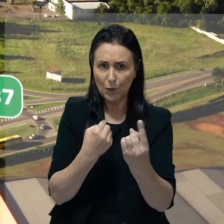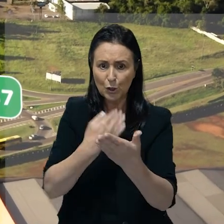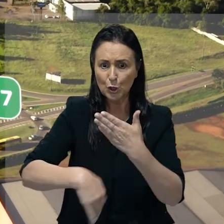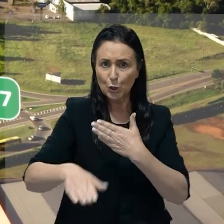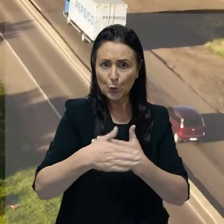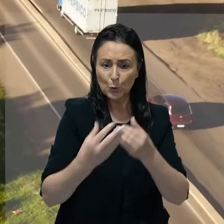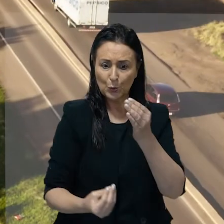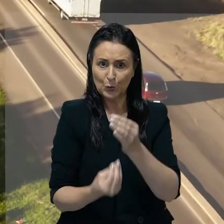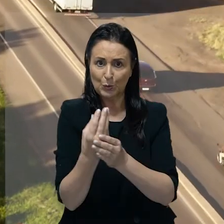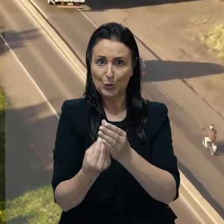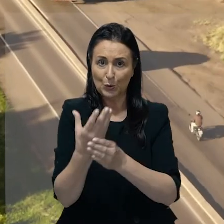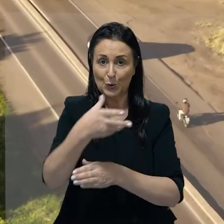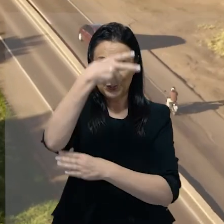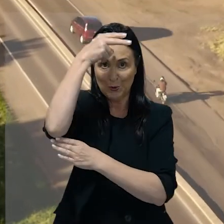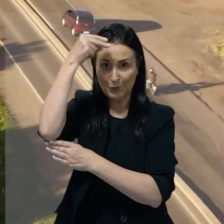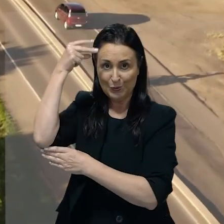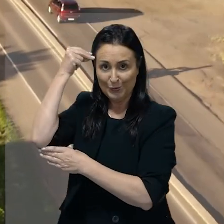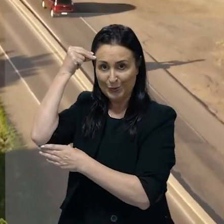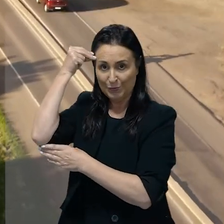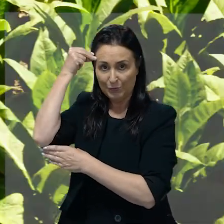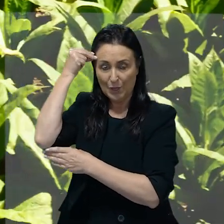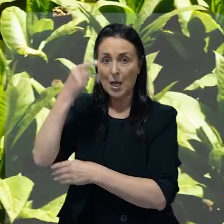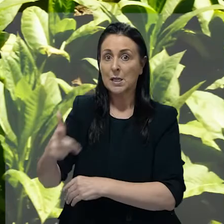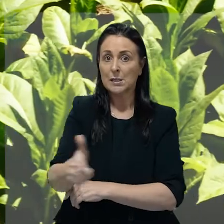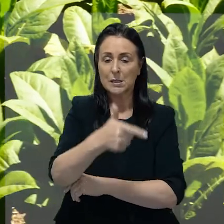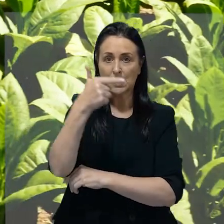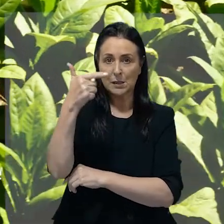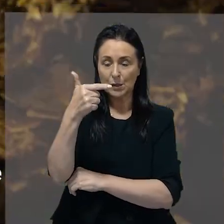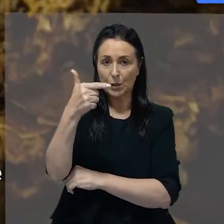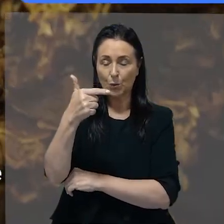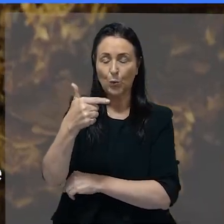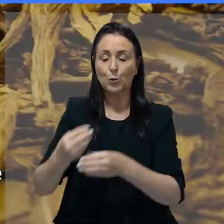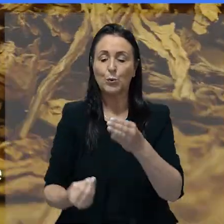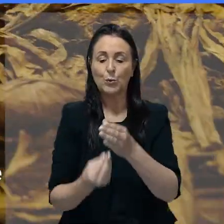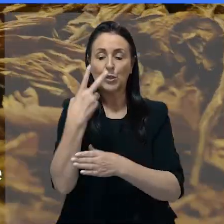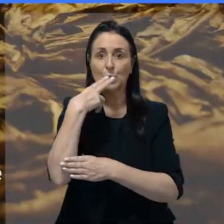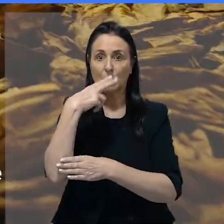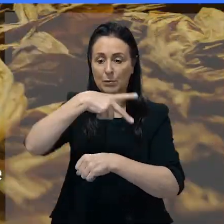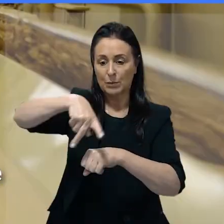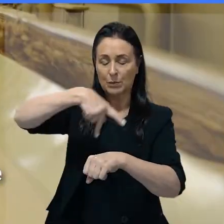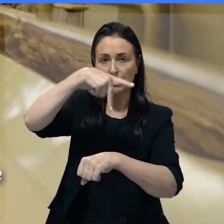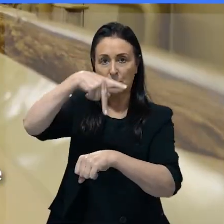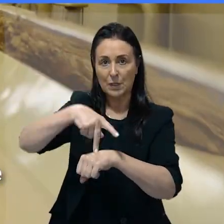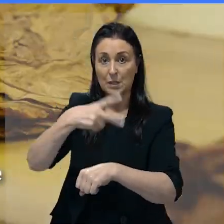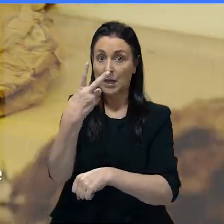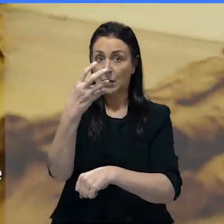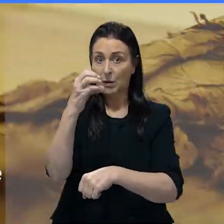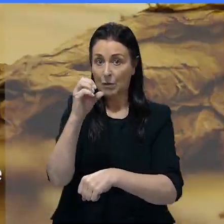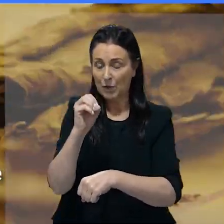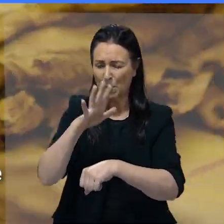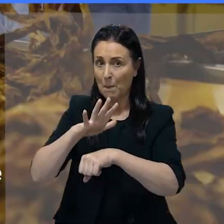facilitando o escoamento das riquezas produzidas no município. Segundo maior produtor de tabaco do país,